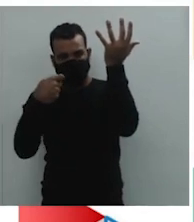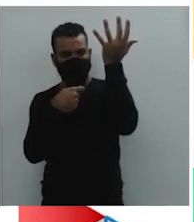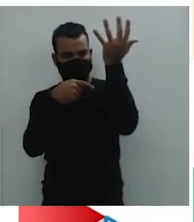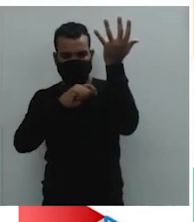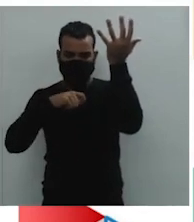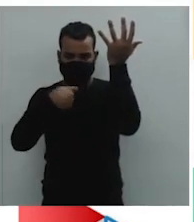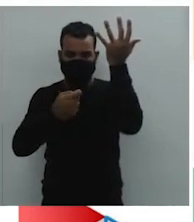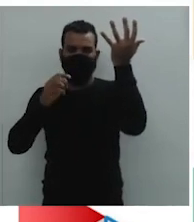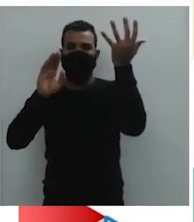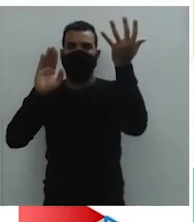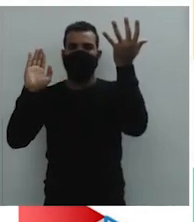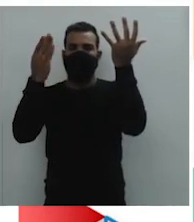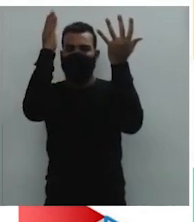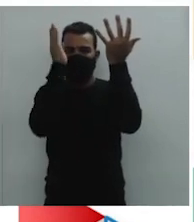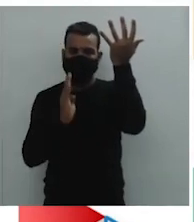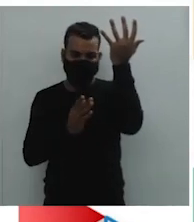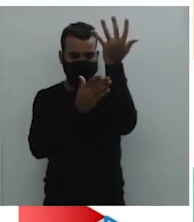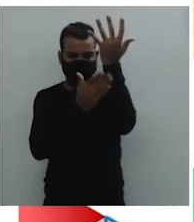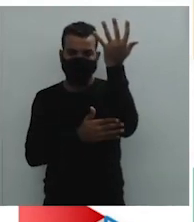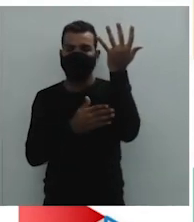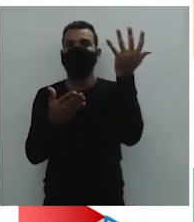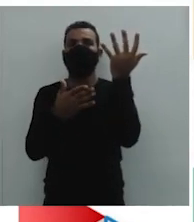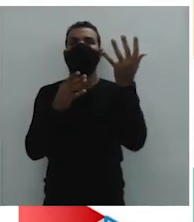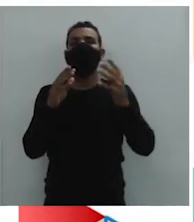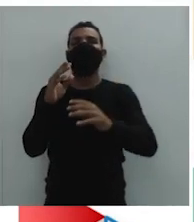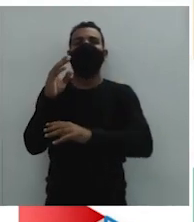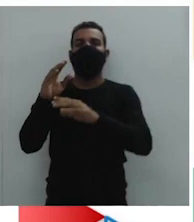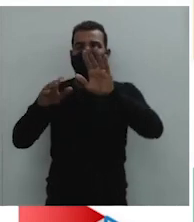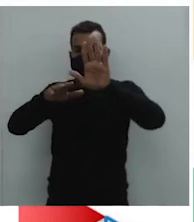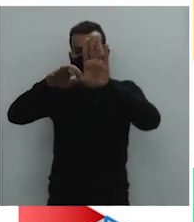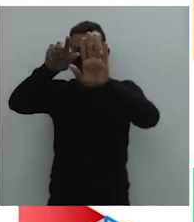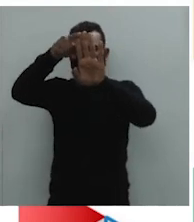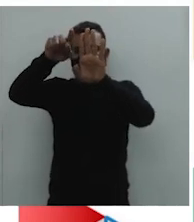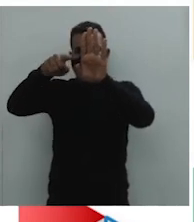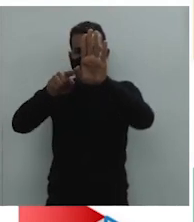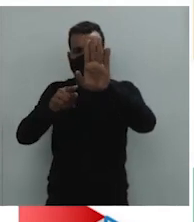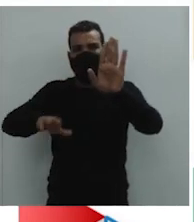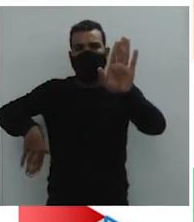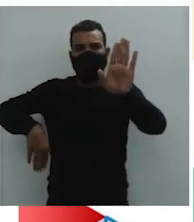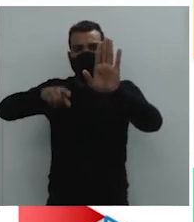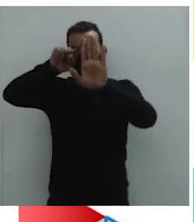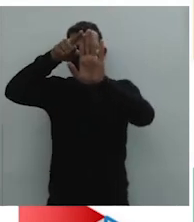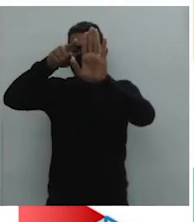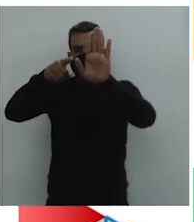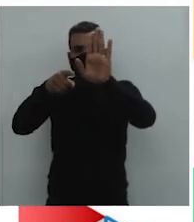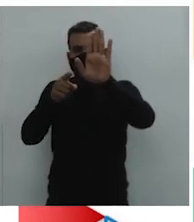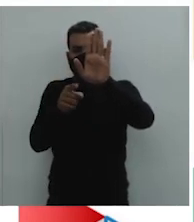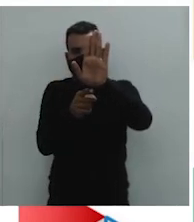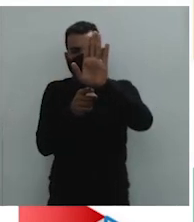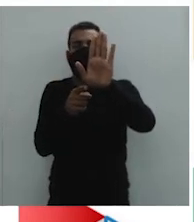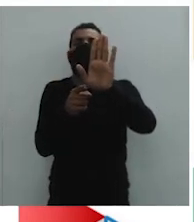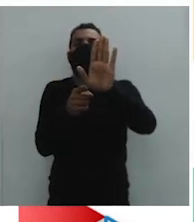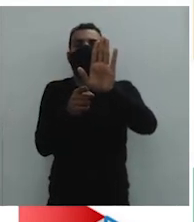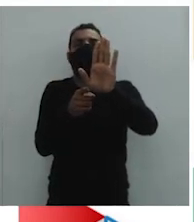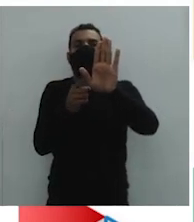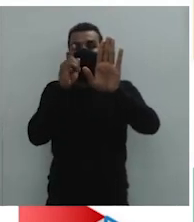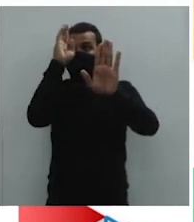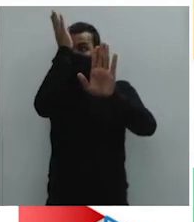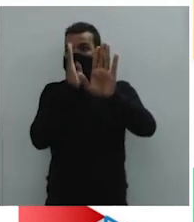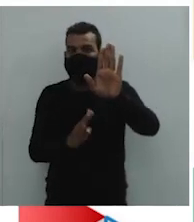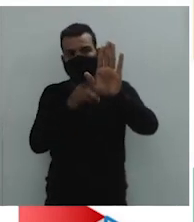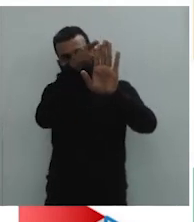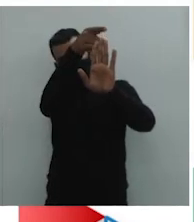a poucos pontos do litoral, certo? Aos armazéns que eram fortificados, onde era